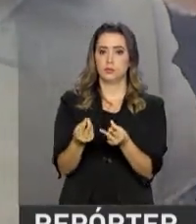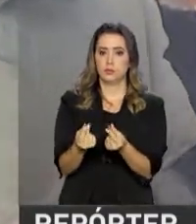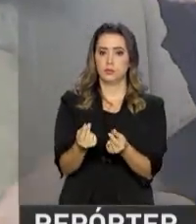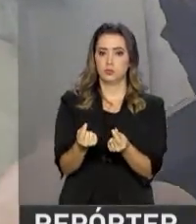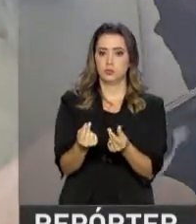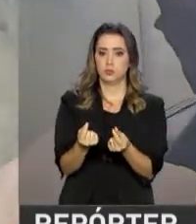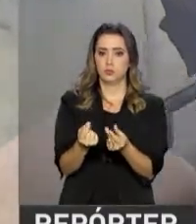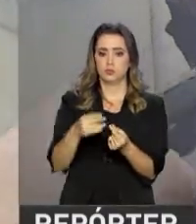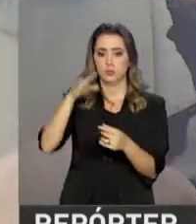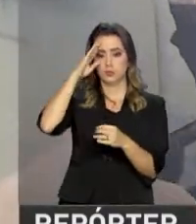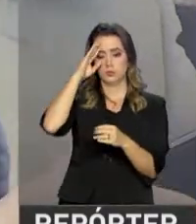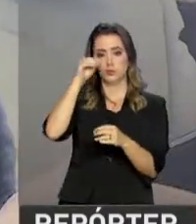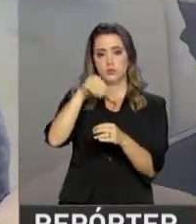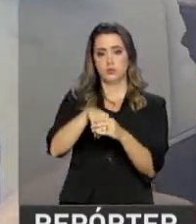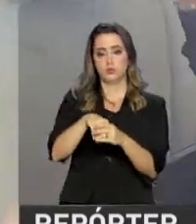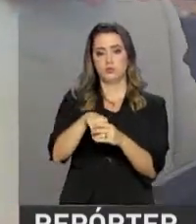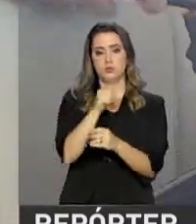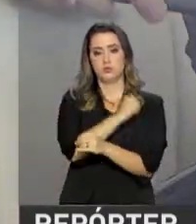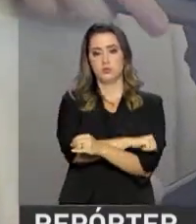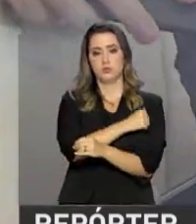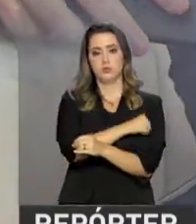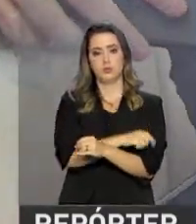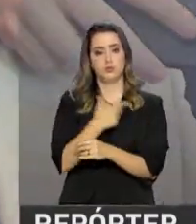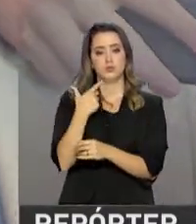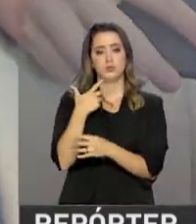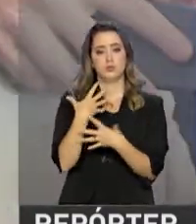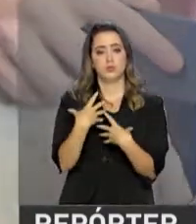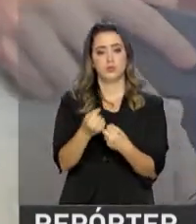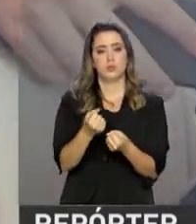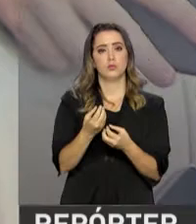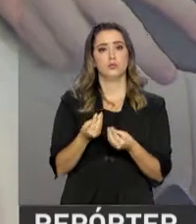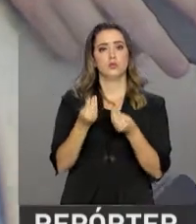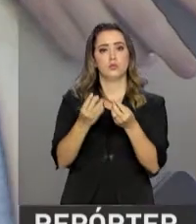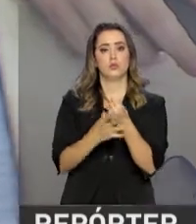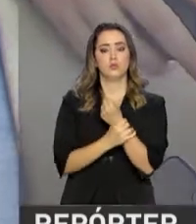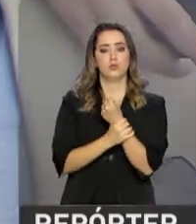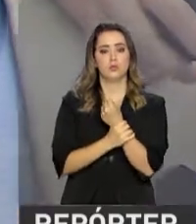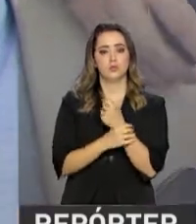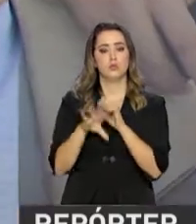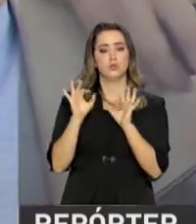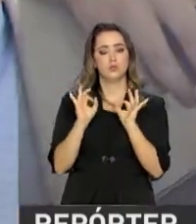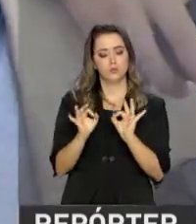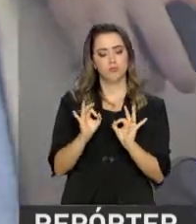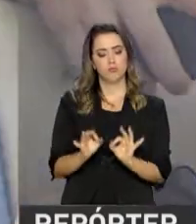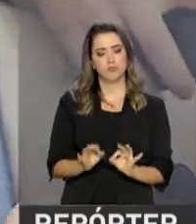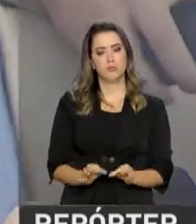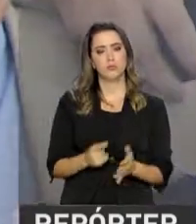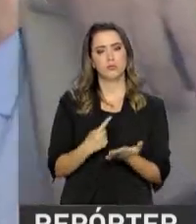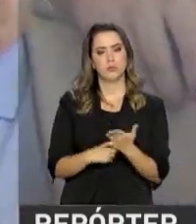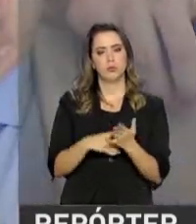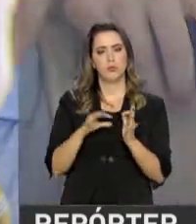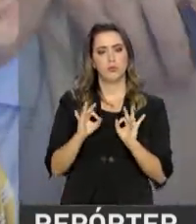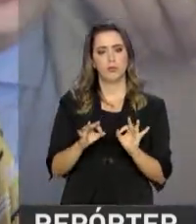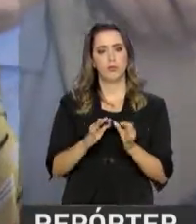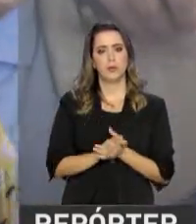para a intervenção no Rio de Janeiro e vamos garantir recursos para a segurança. Isso já está definido e assegurado.